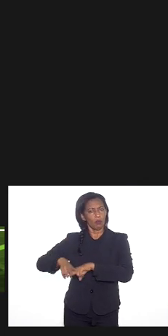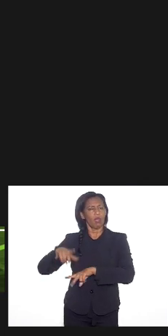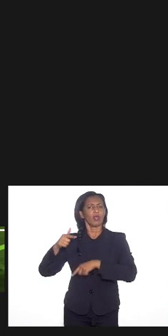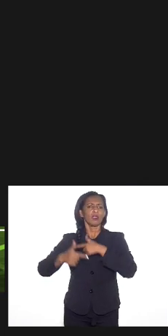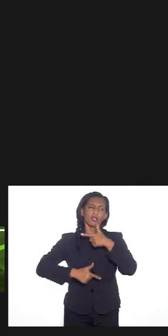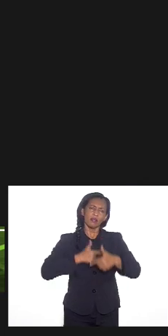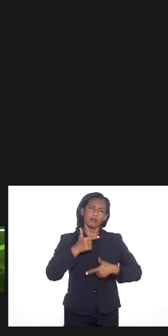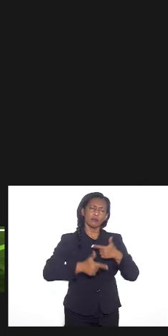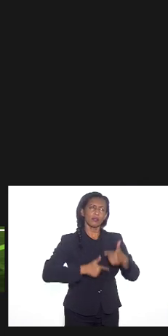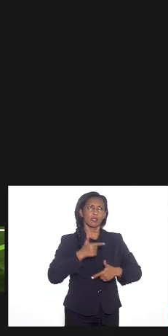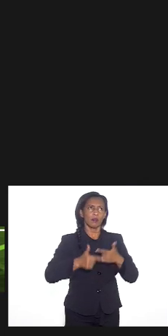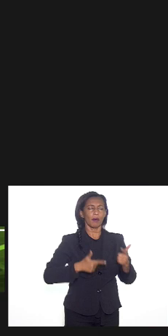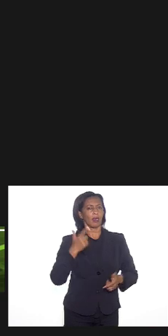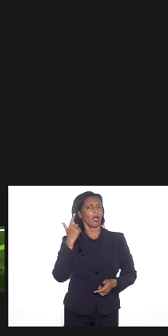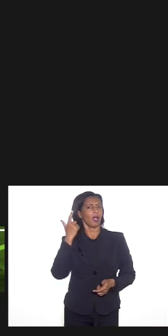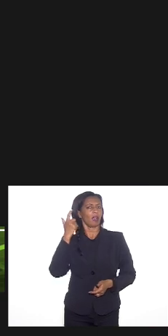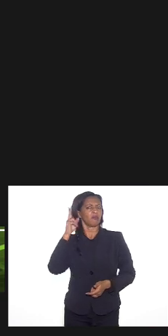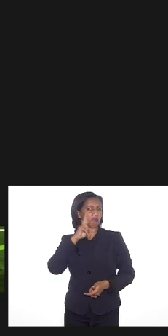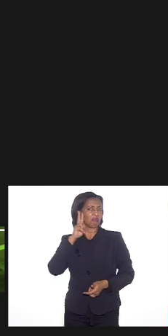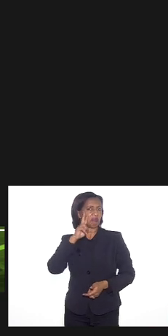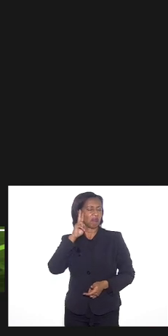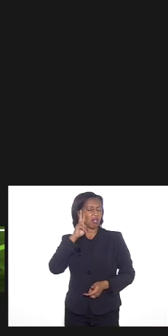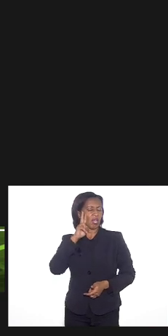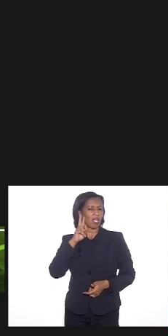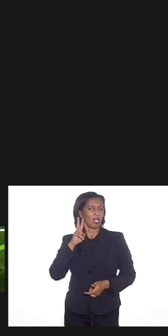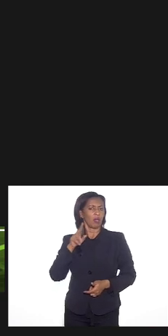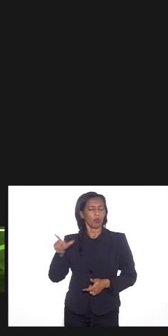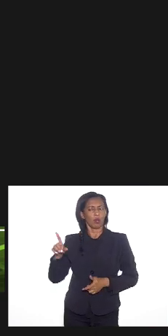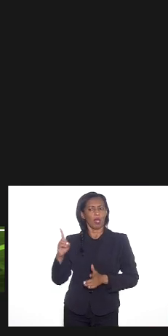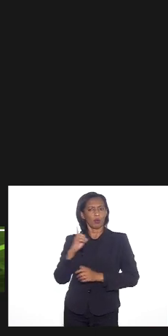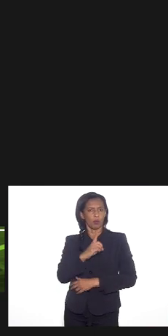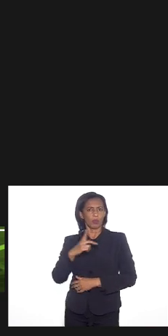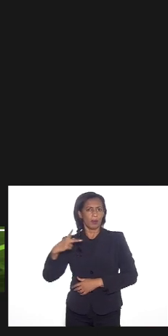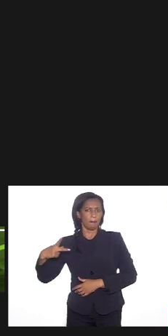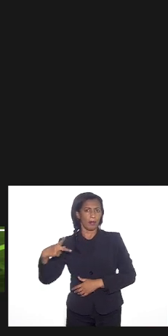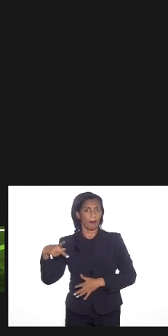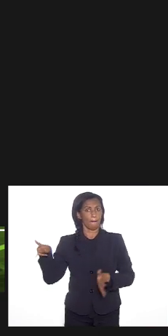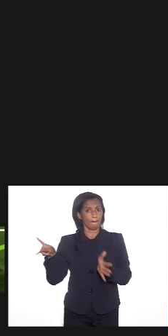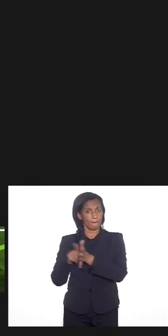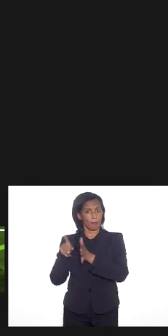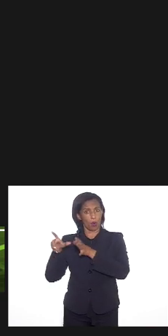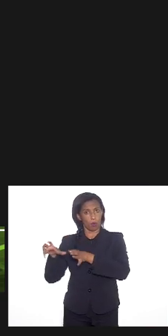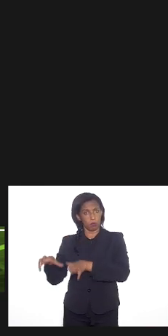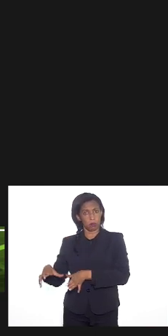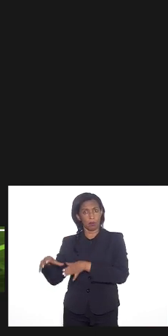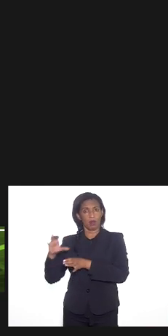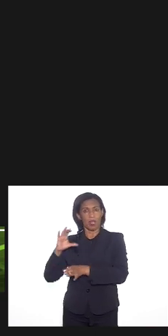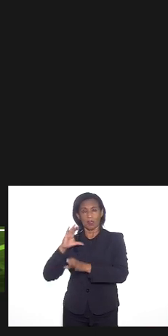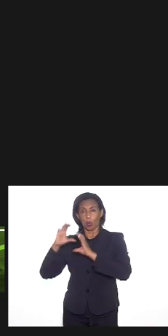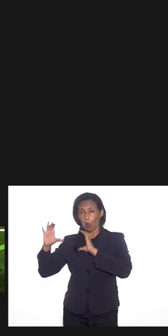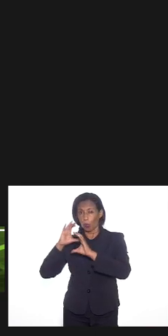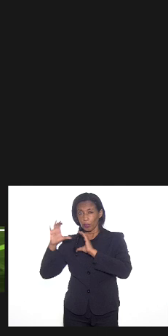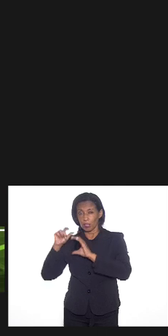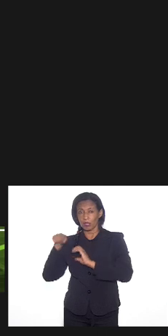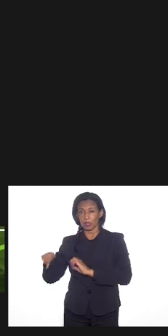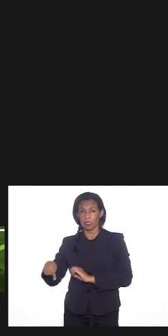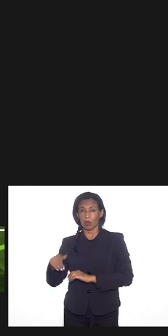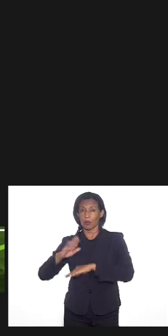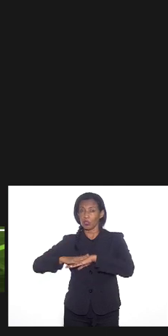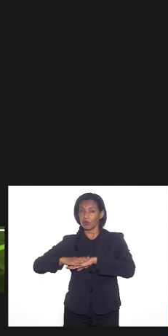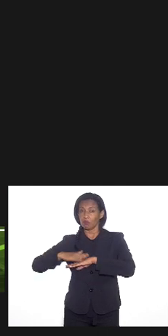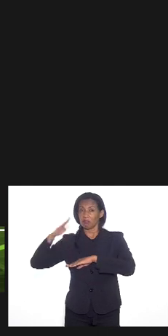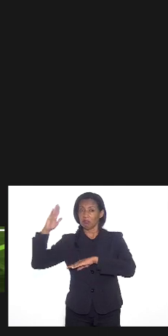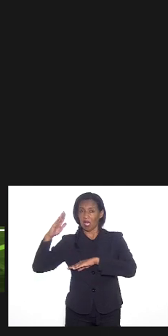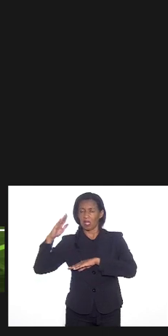lembro a época no DGTIT que é o departamento nosso da TI e telecomunicações para que houvessem mais